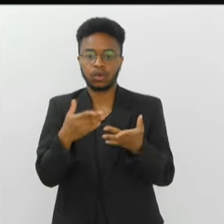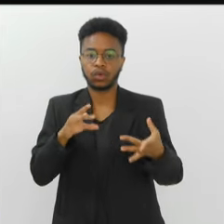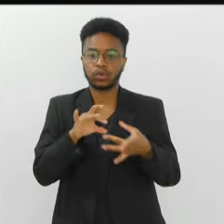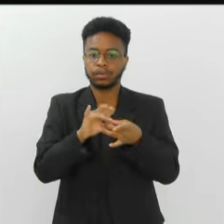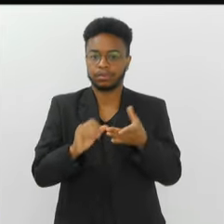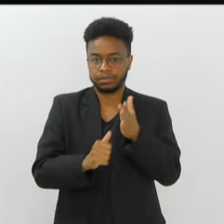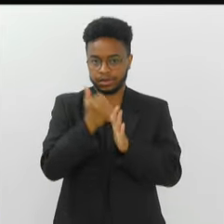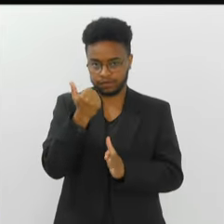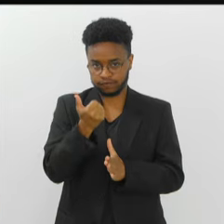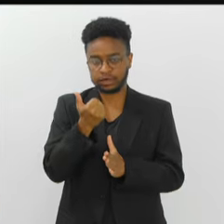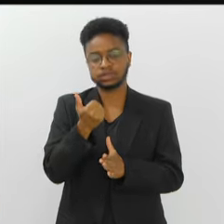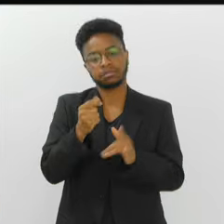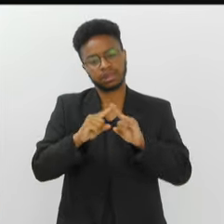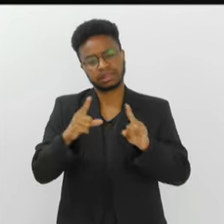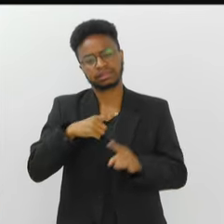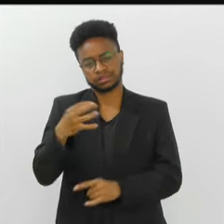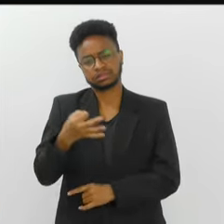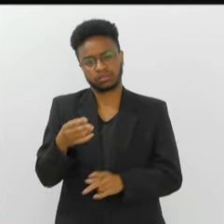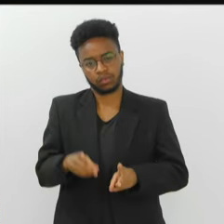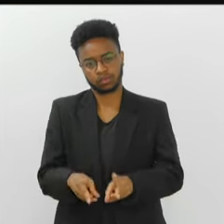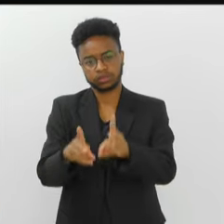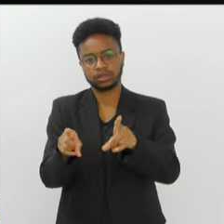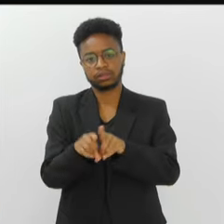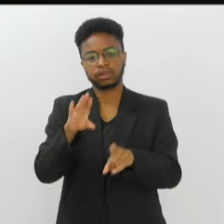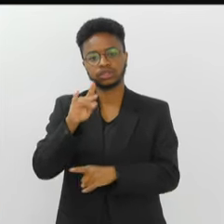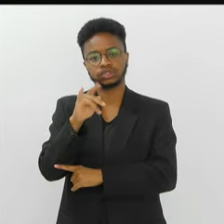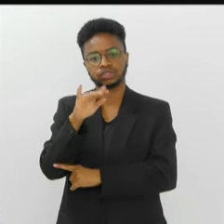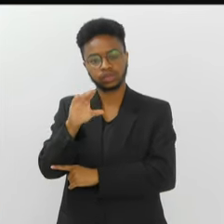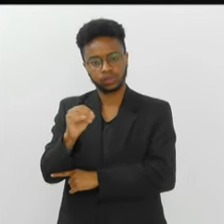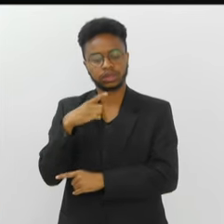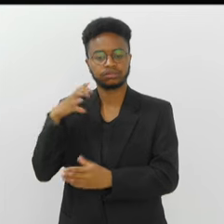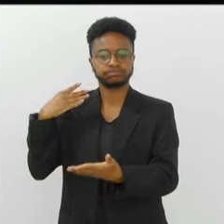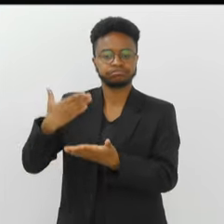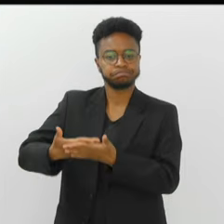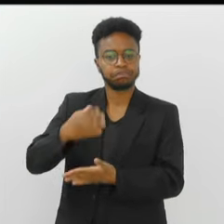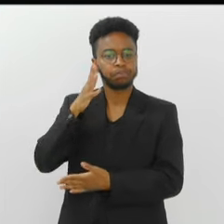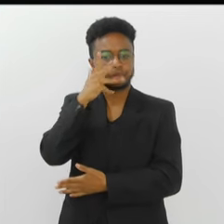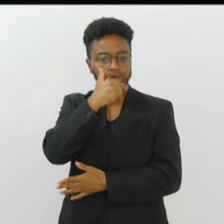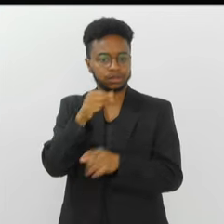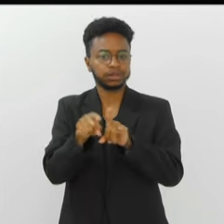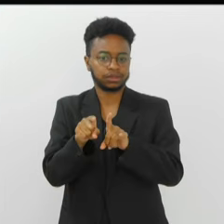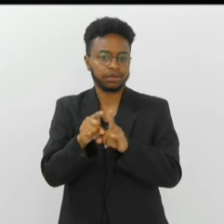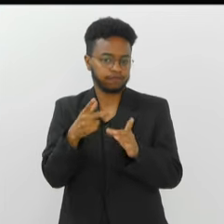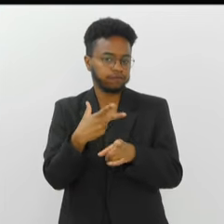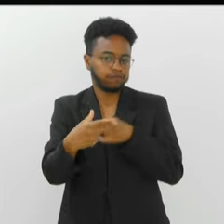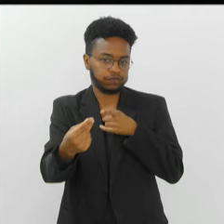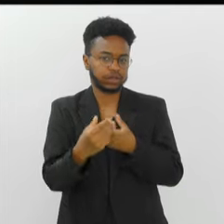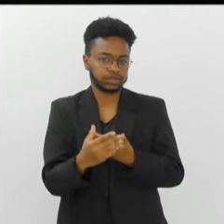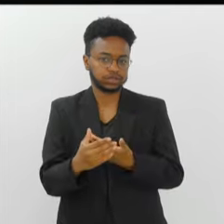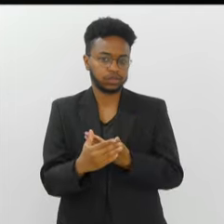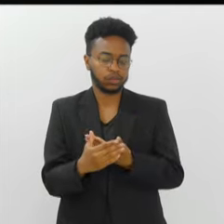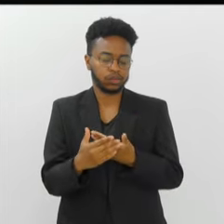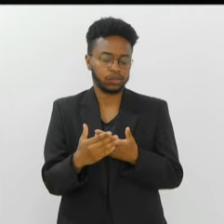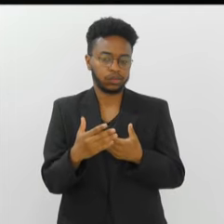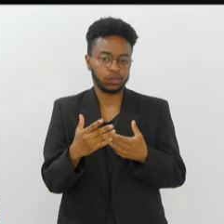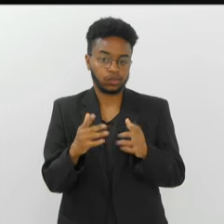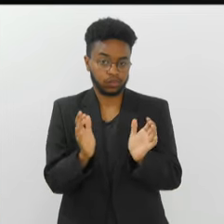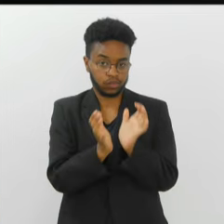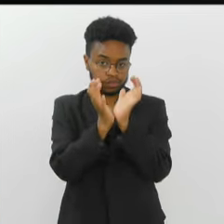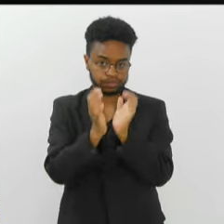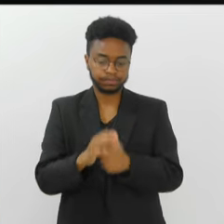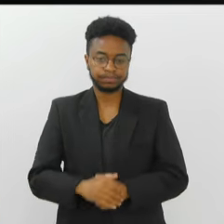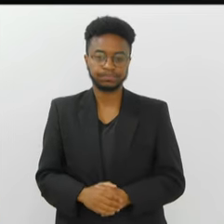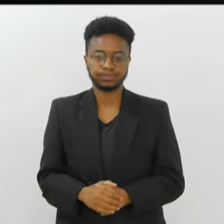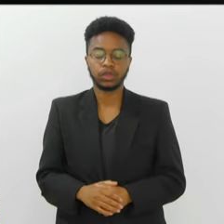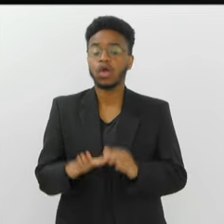no seu primeiro ano, mas certamente vai se firmar. E o Chico também, com uma trajetória bonita aqui, inclusive com campeonatos. Qual é o grande